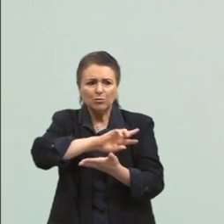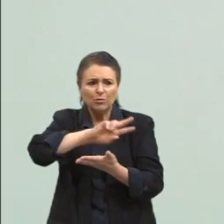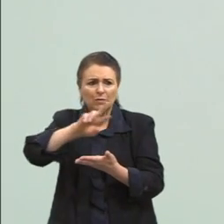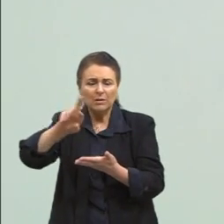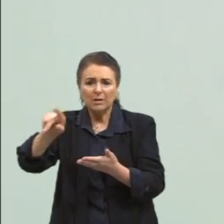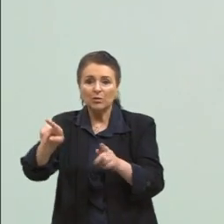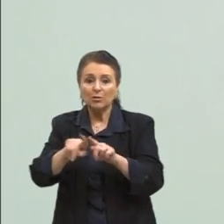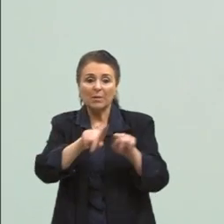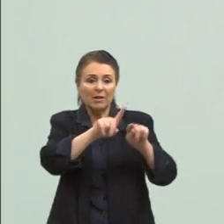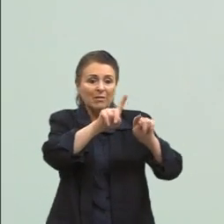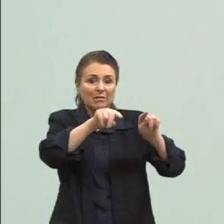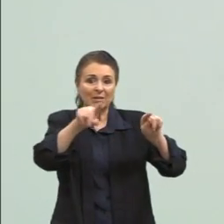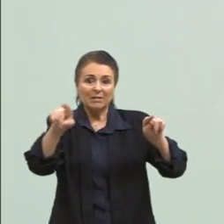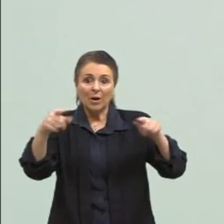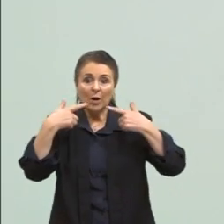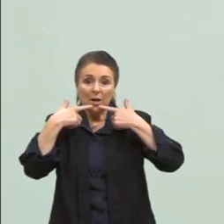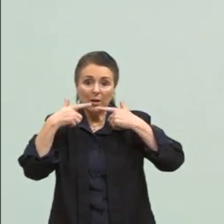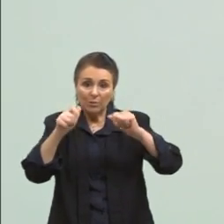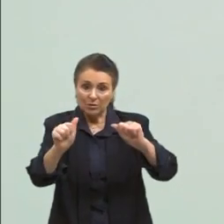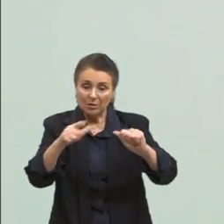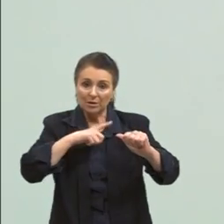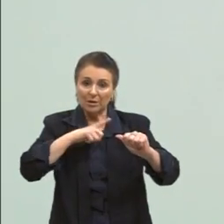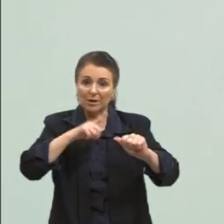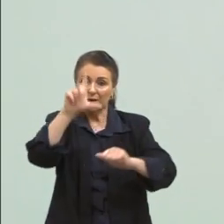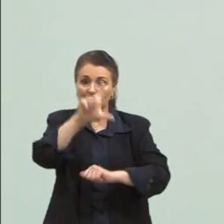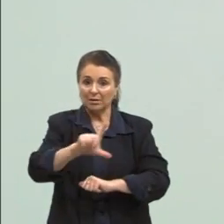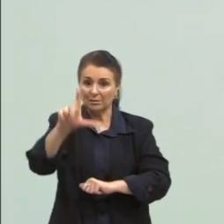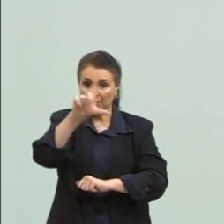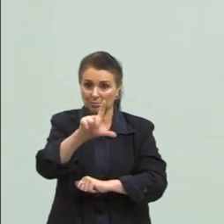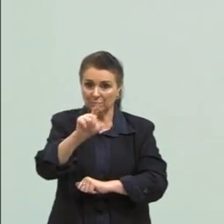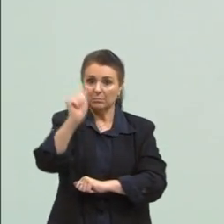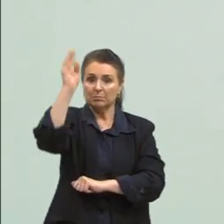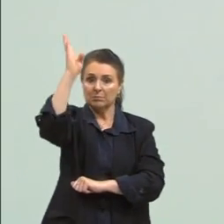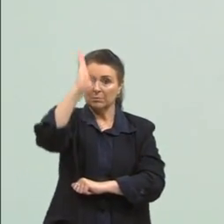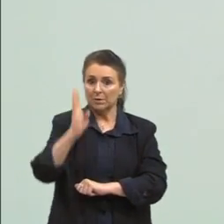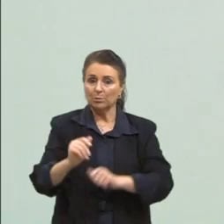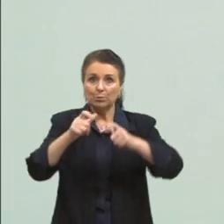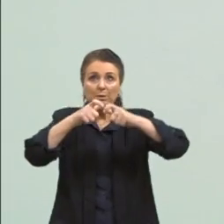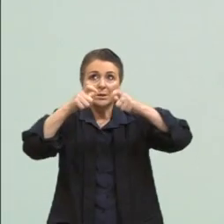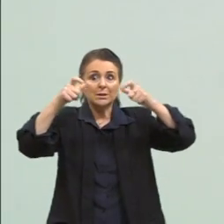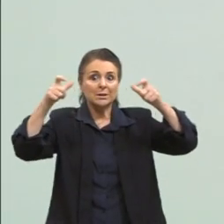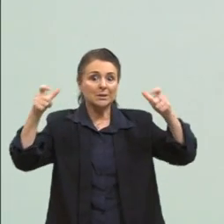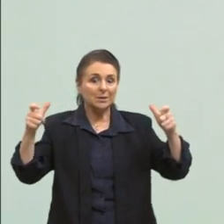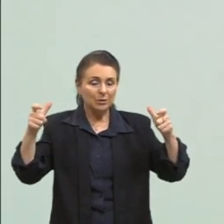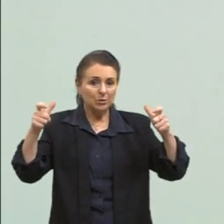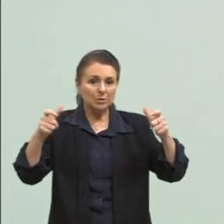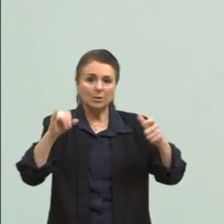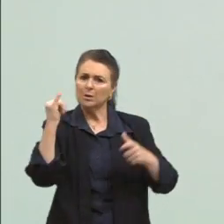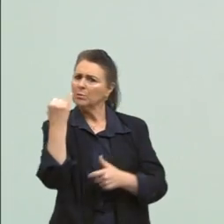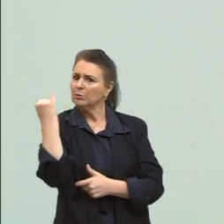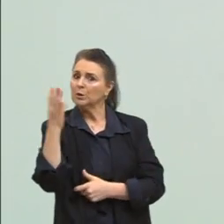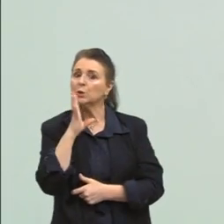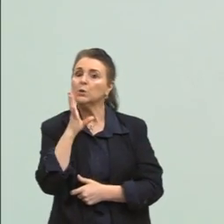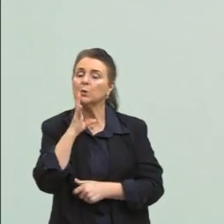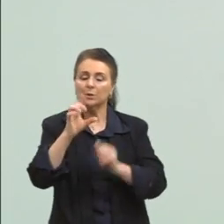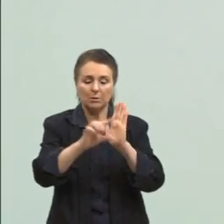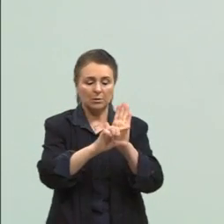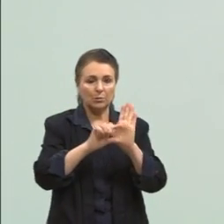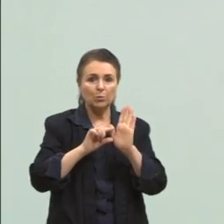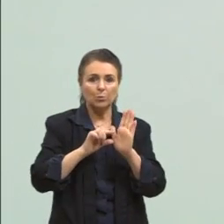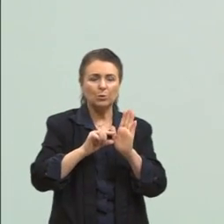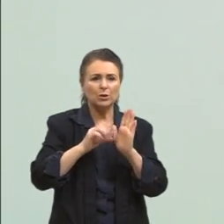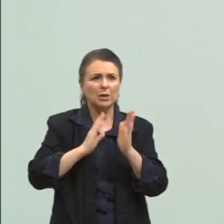linguística que existe na nossa literatura. Como o Brasil é um país continental, é importante conhecer esses autores de todas as regiões,